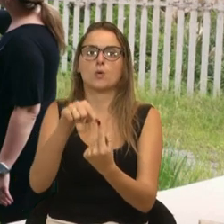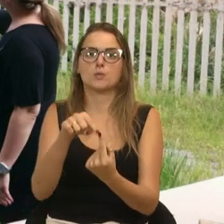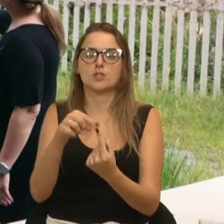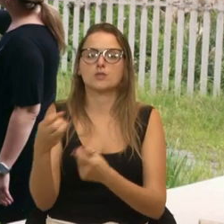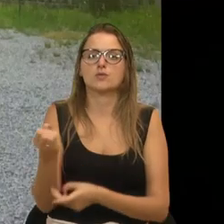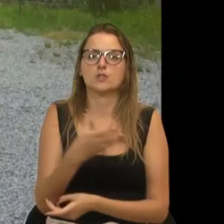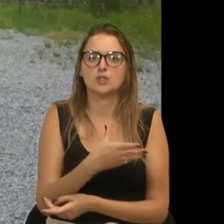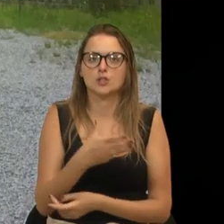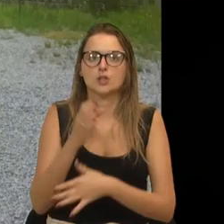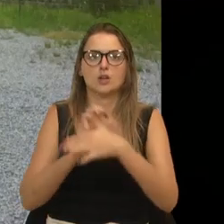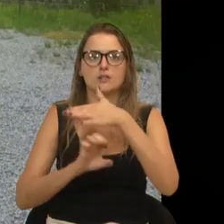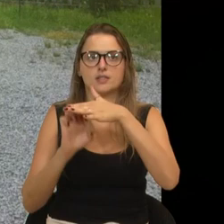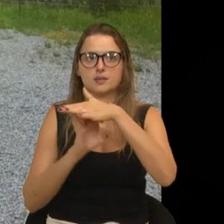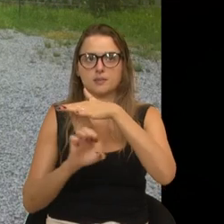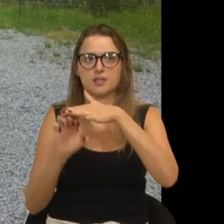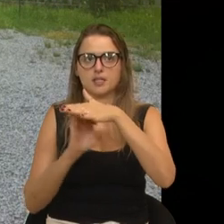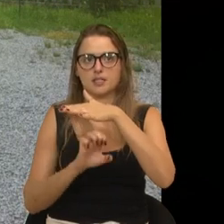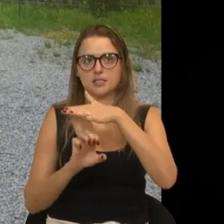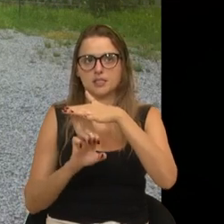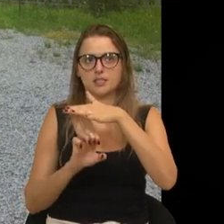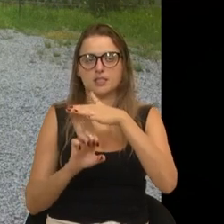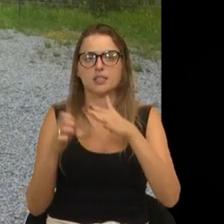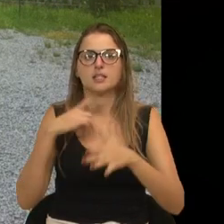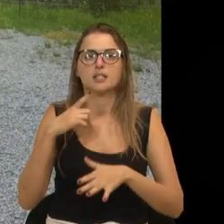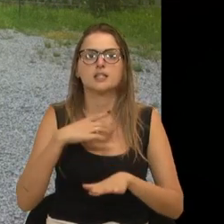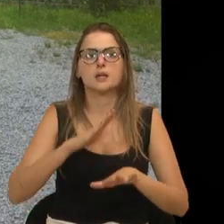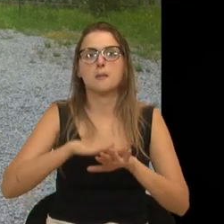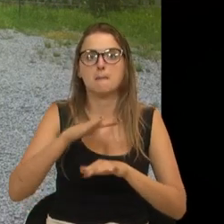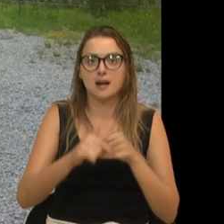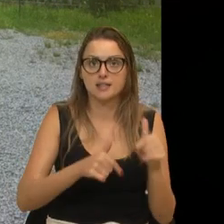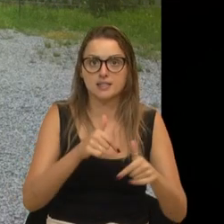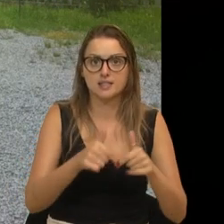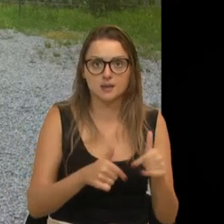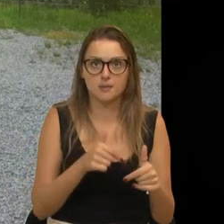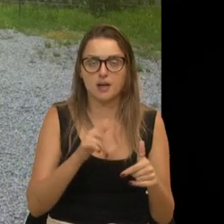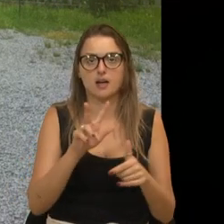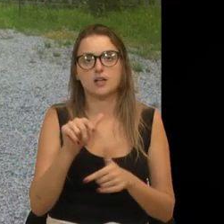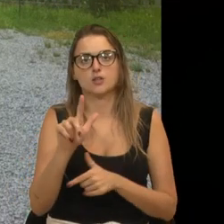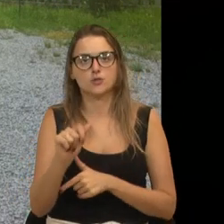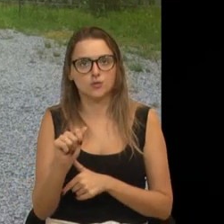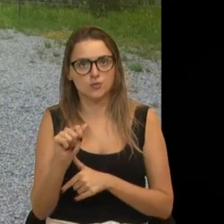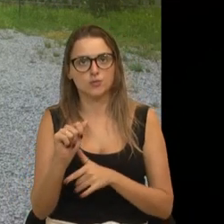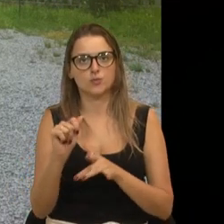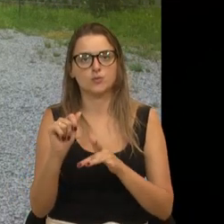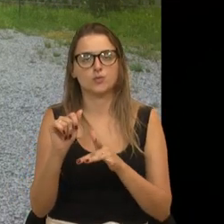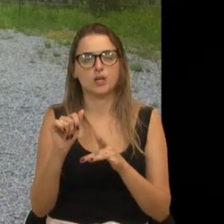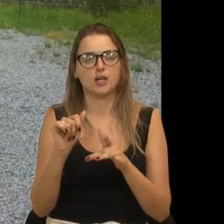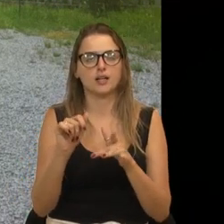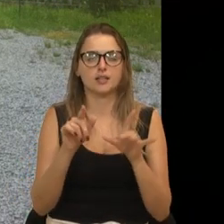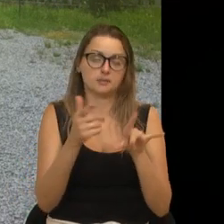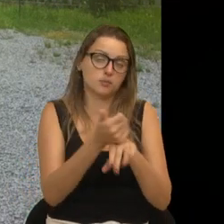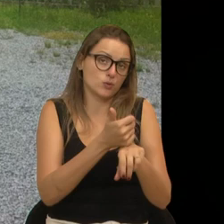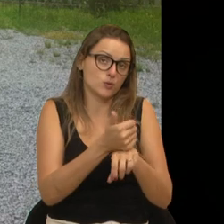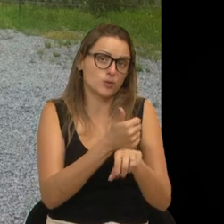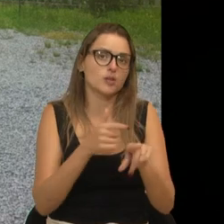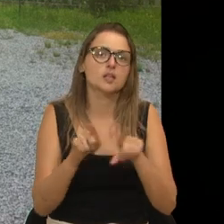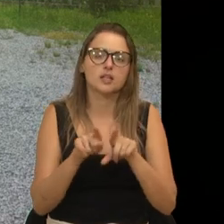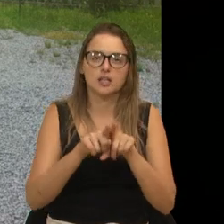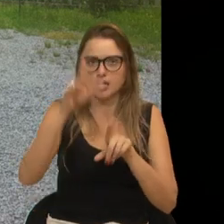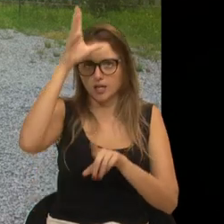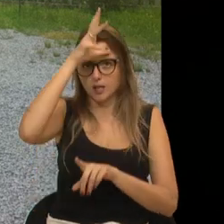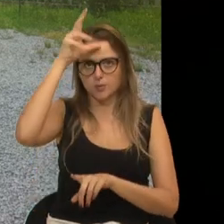atividades industriais, geração de trabalho, emprego e renda, onde o município oferece